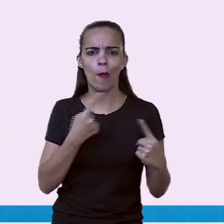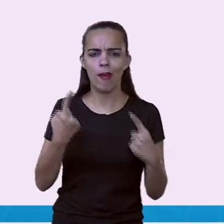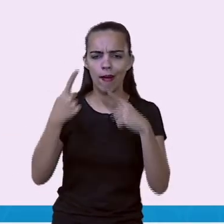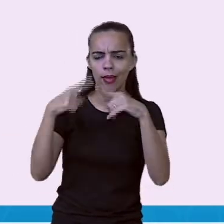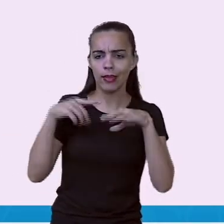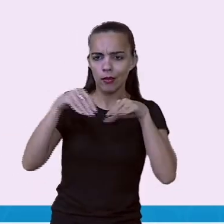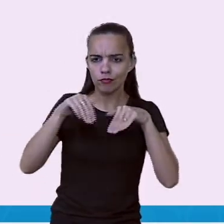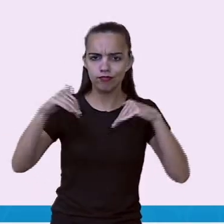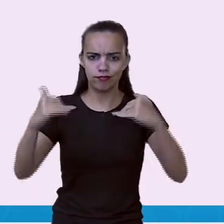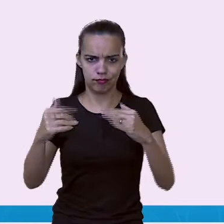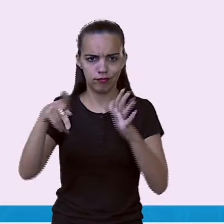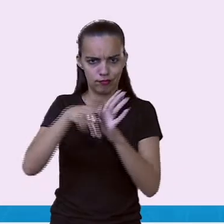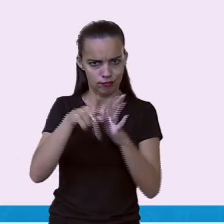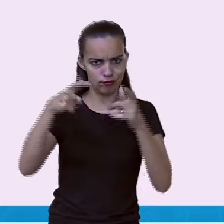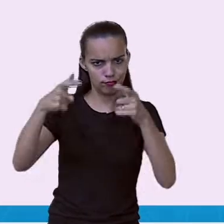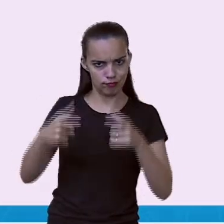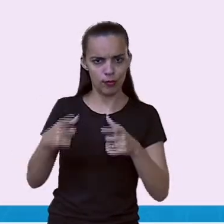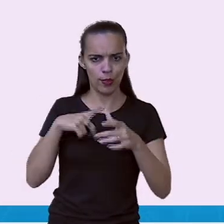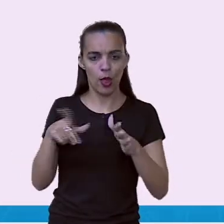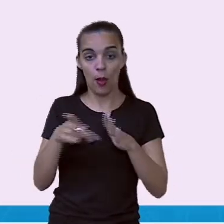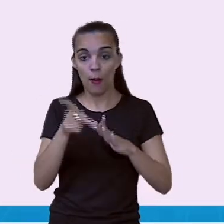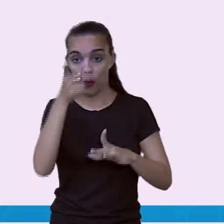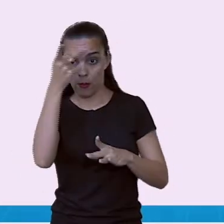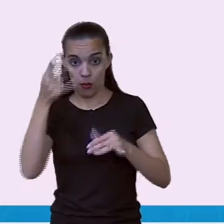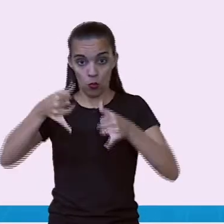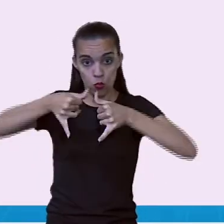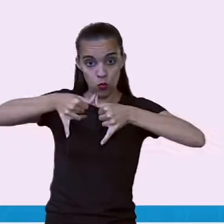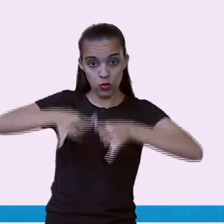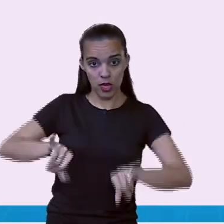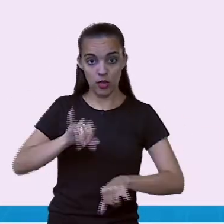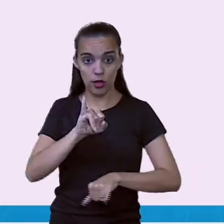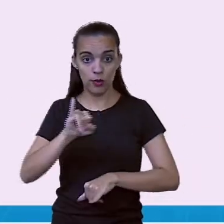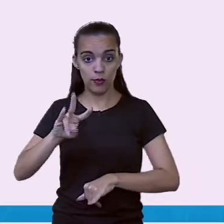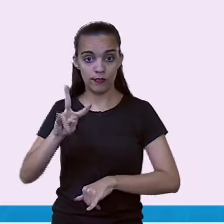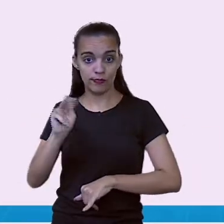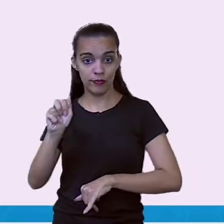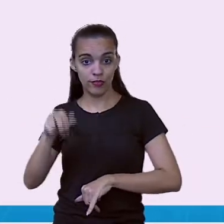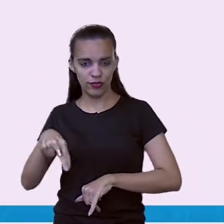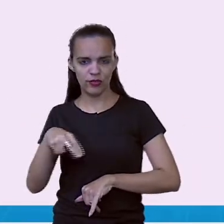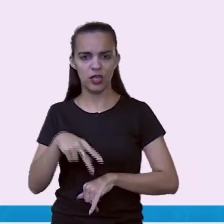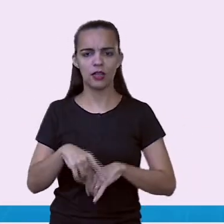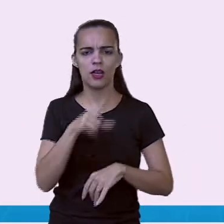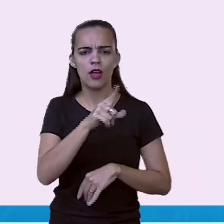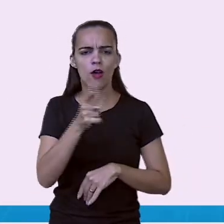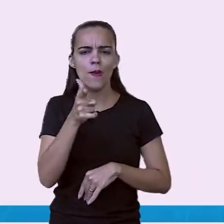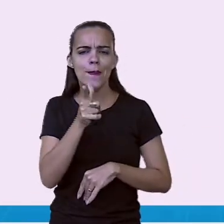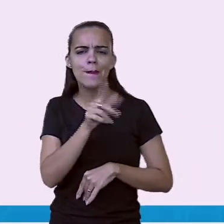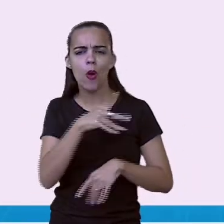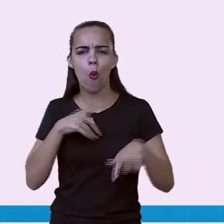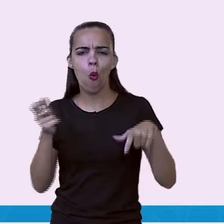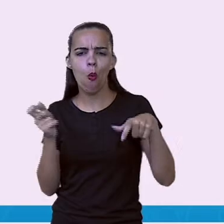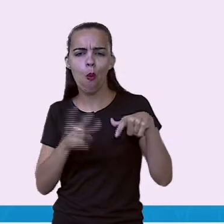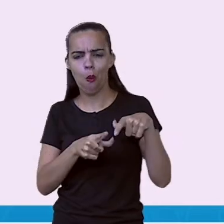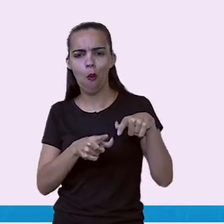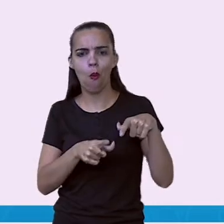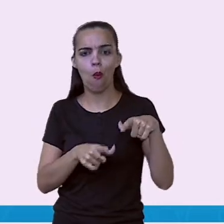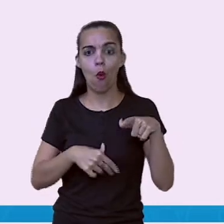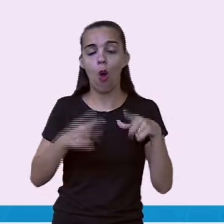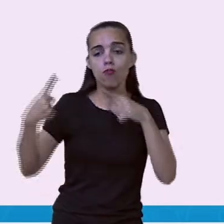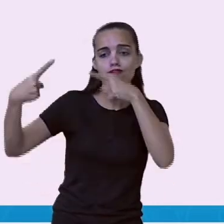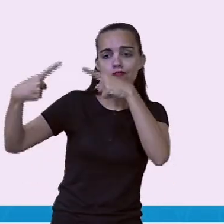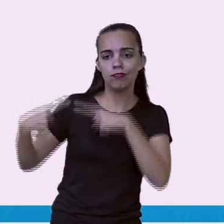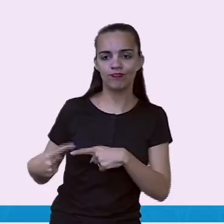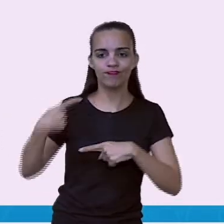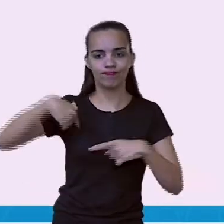Ivan Córdoba converteu o gol da vitória contra o México e, assim, conquistou a primeira